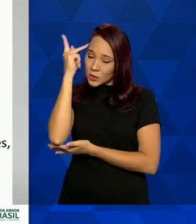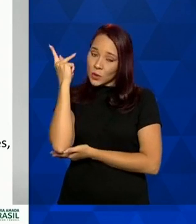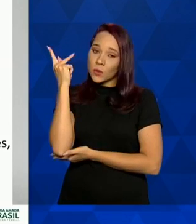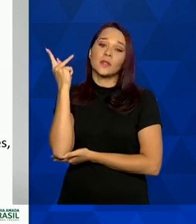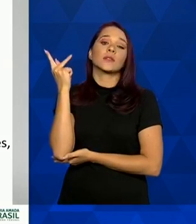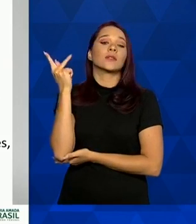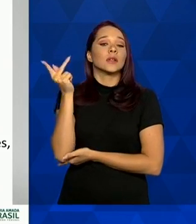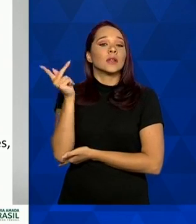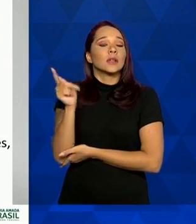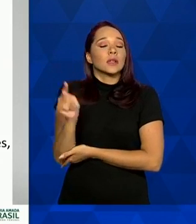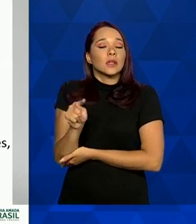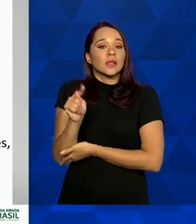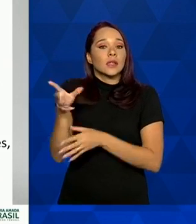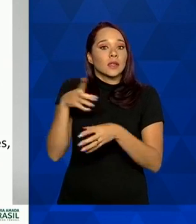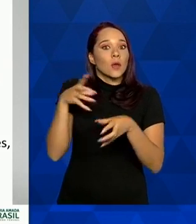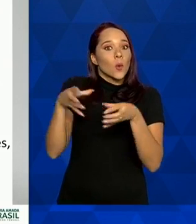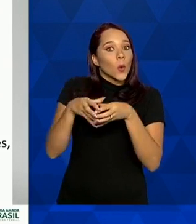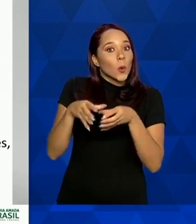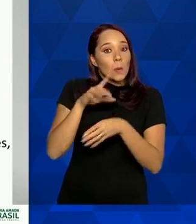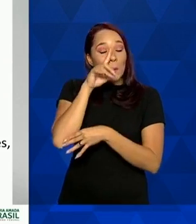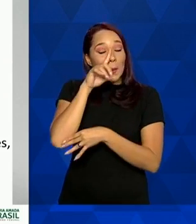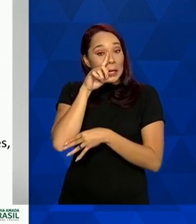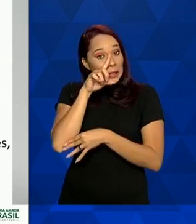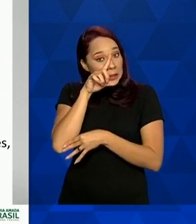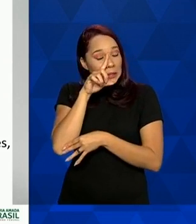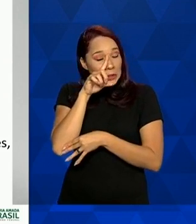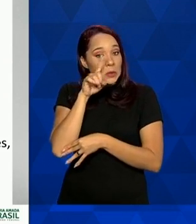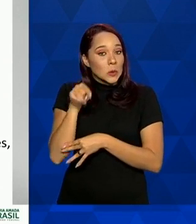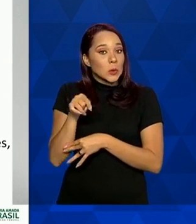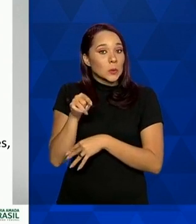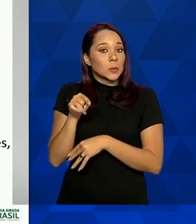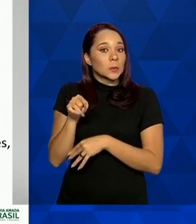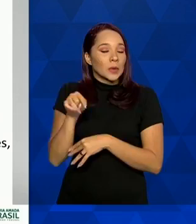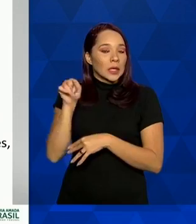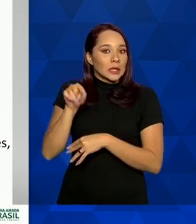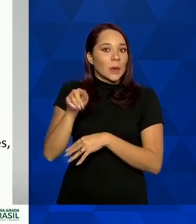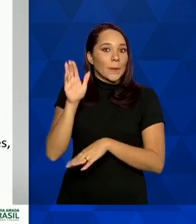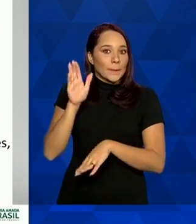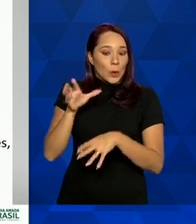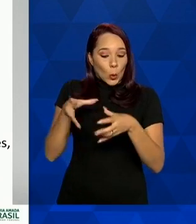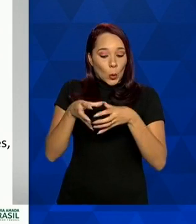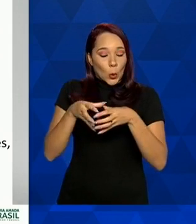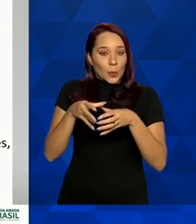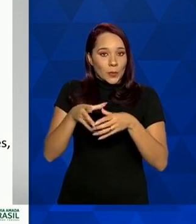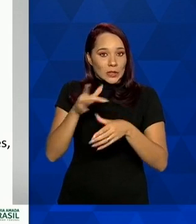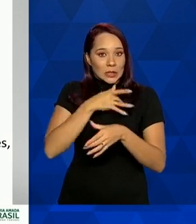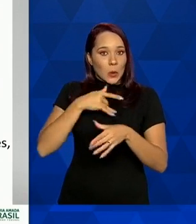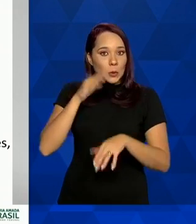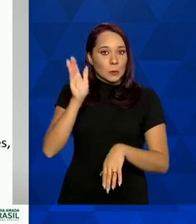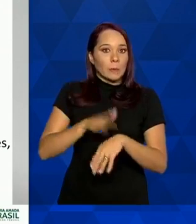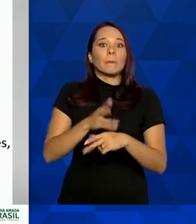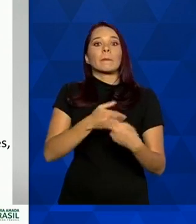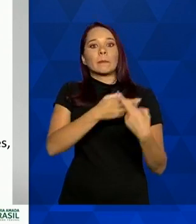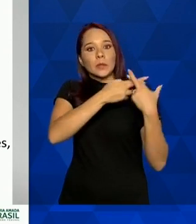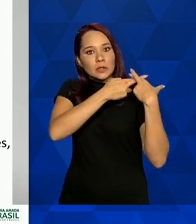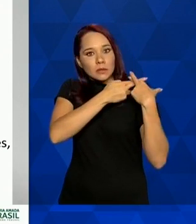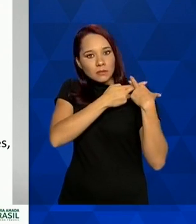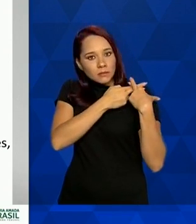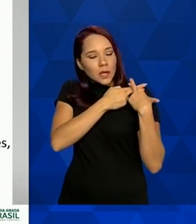que se incluem nos grupos de risco. Isso aumenta a responsabilidade das equipes, facilita